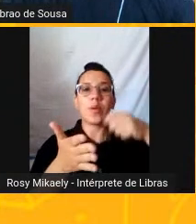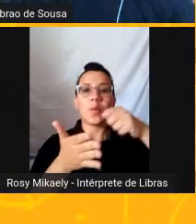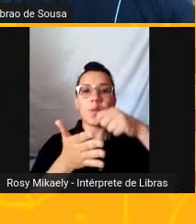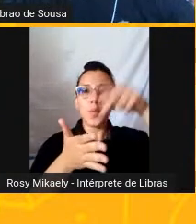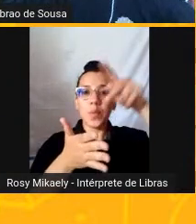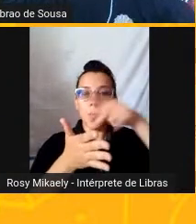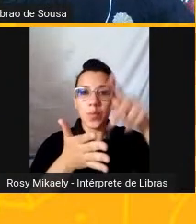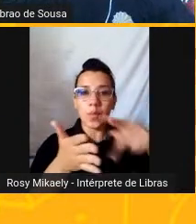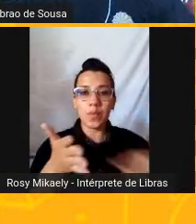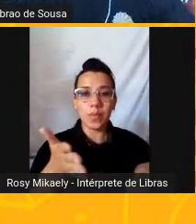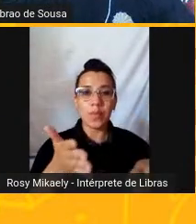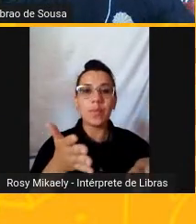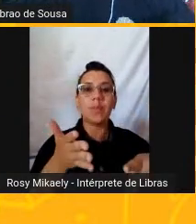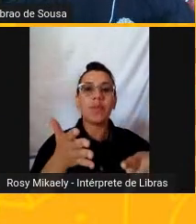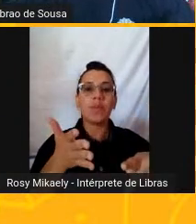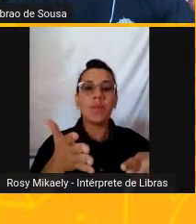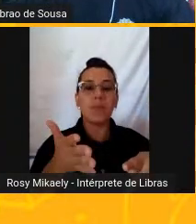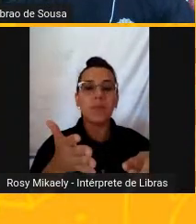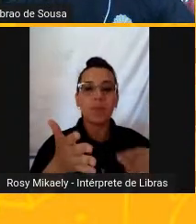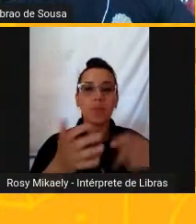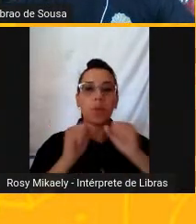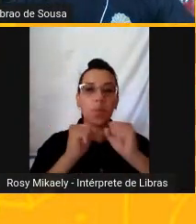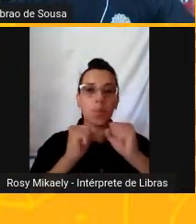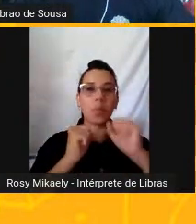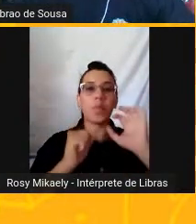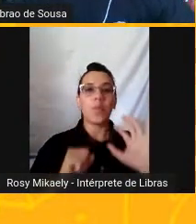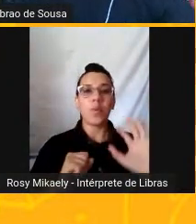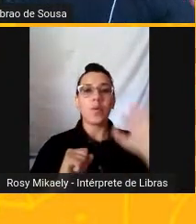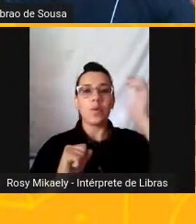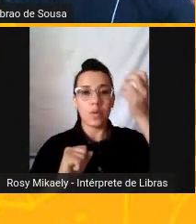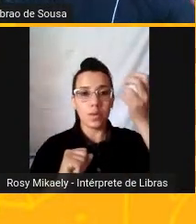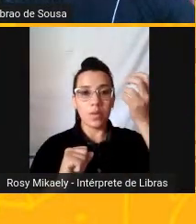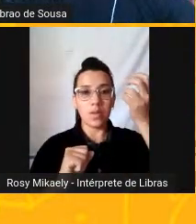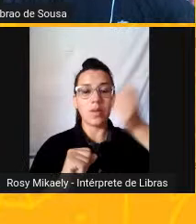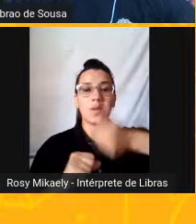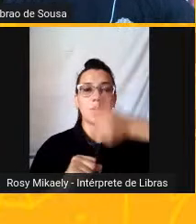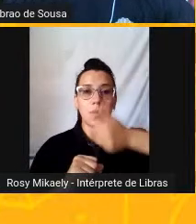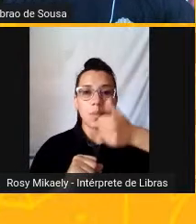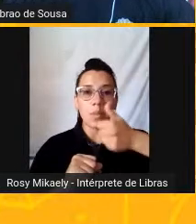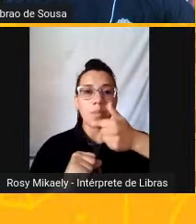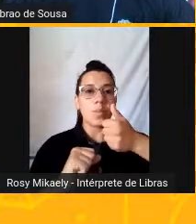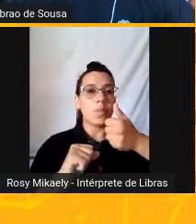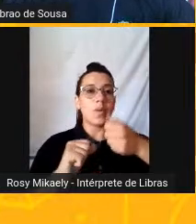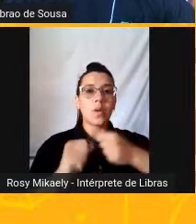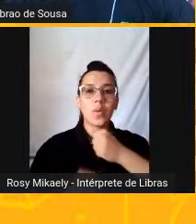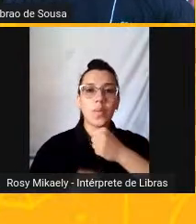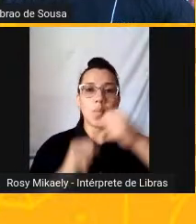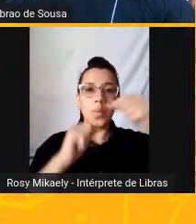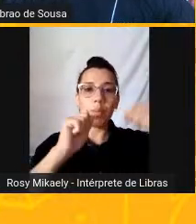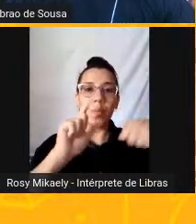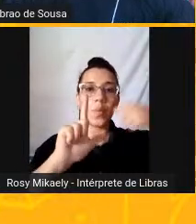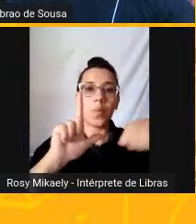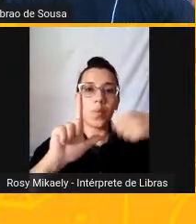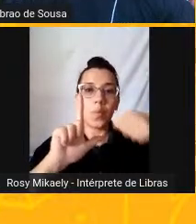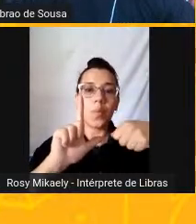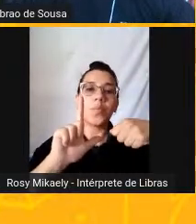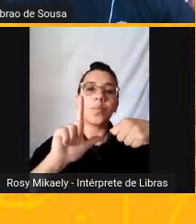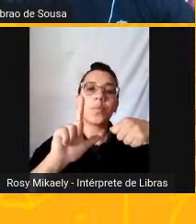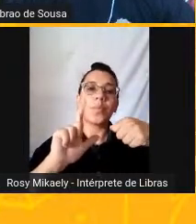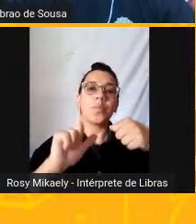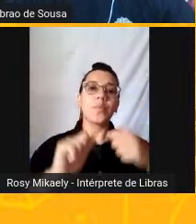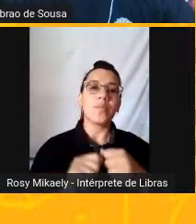propaganda, ela pode acontecer nos contos, ela pode acontecer até numa reportagem, porque ela depende muito da